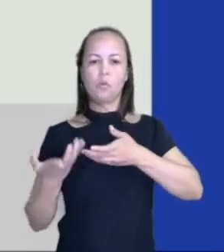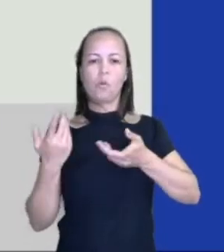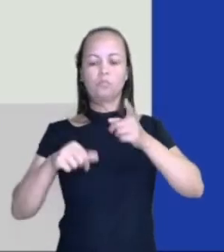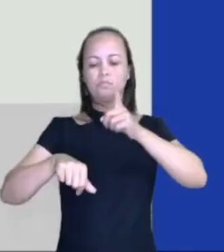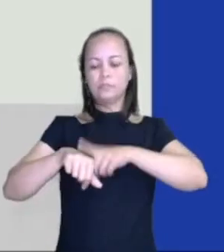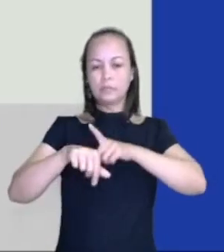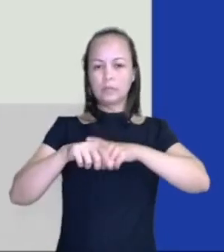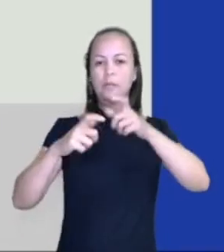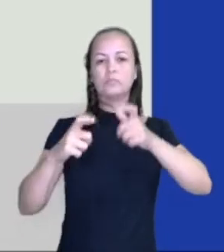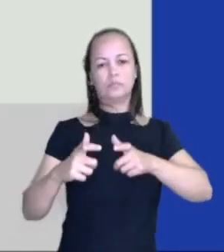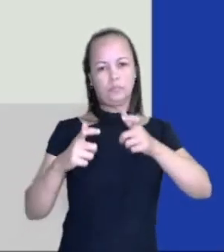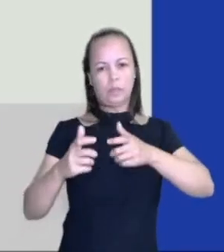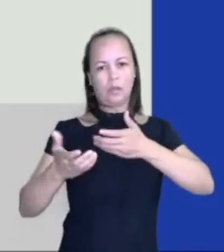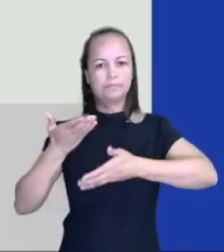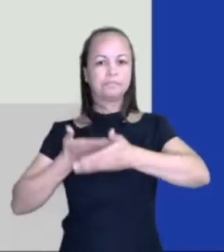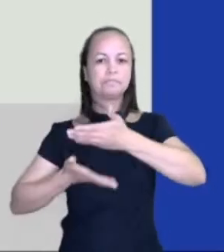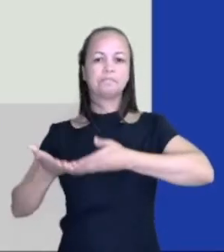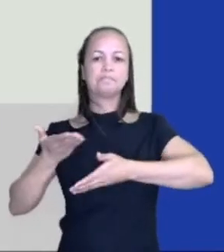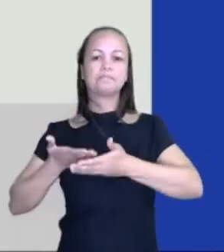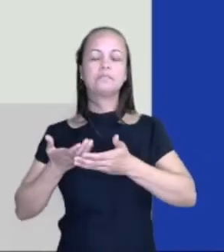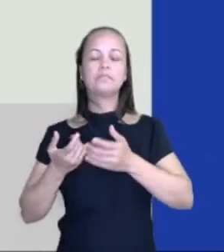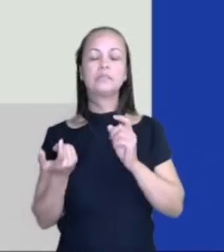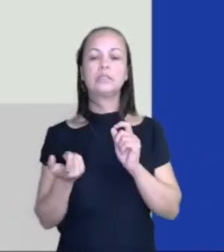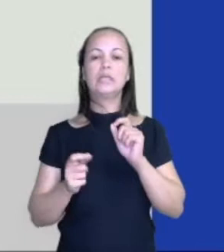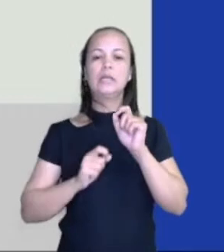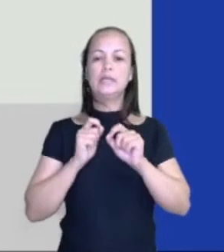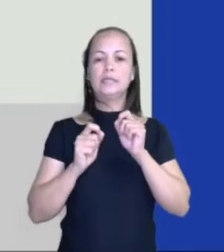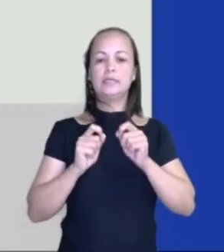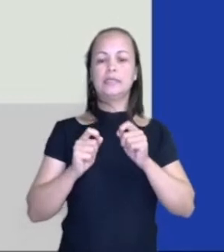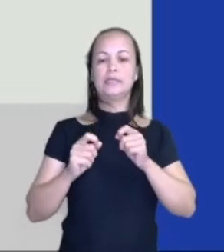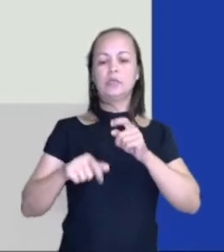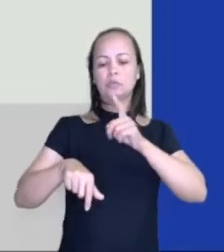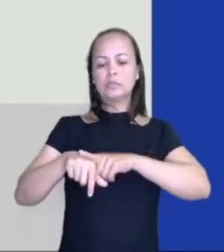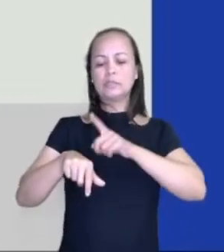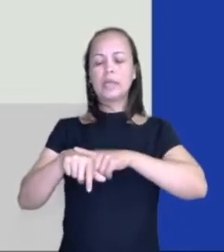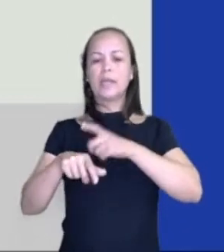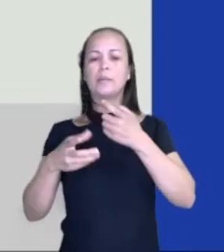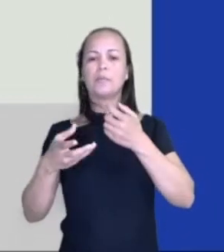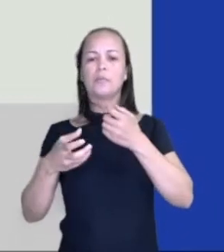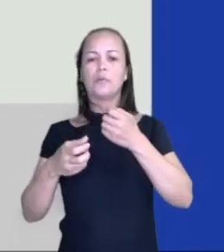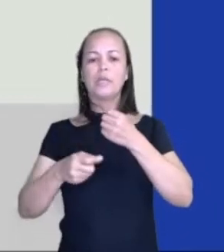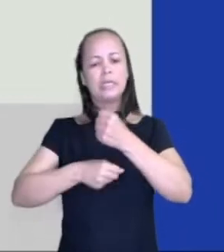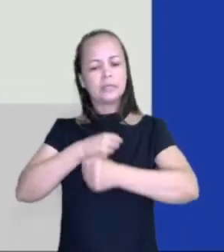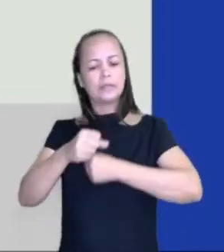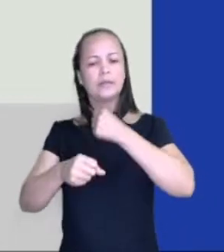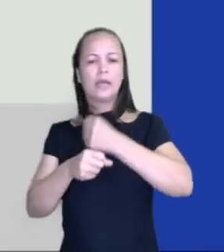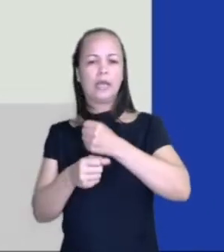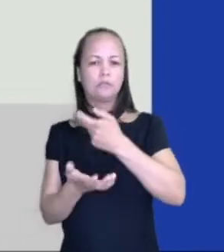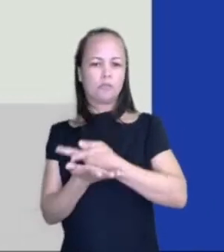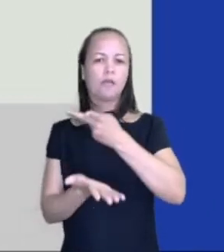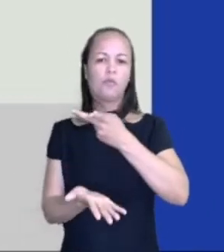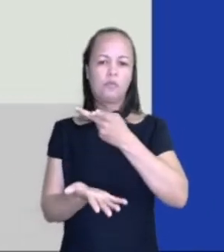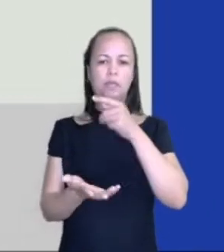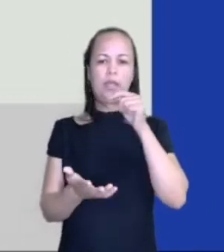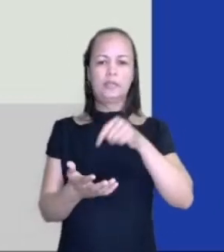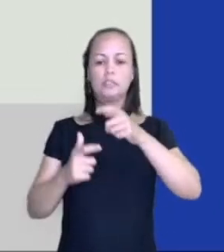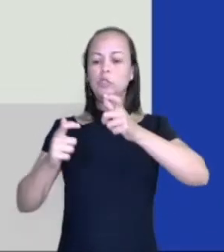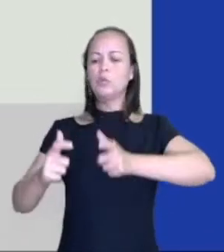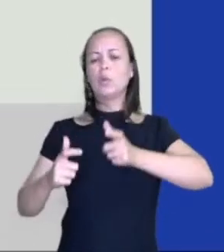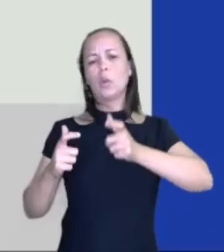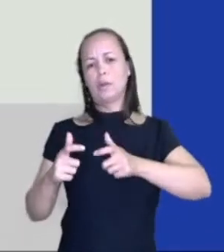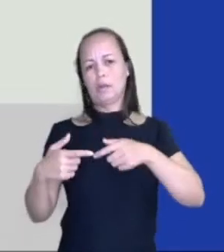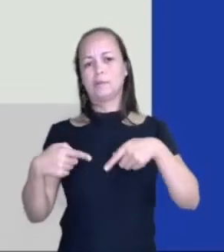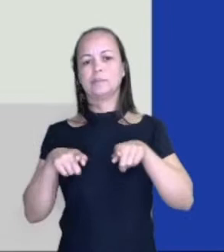tempo e o espaço. Ou seja, em que tempo está acontecendo, em que ano está acontecendo e em que local.